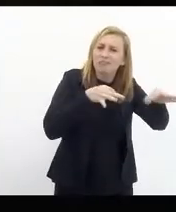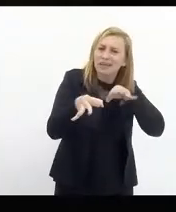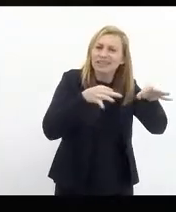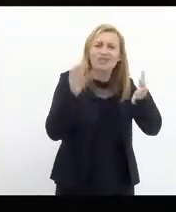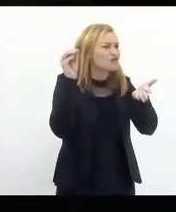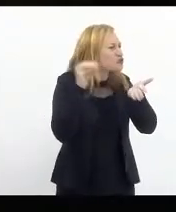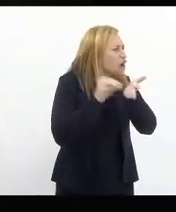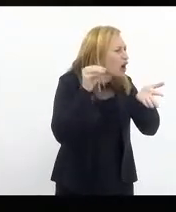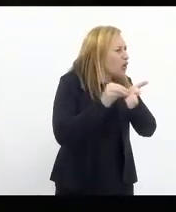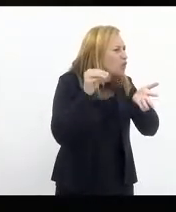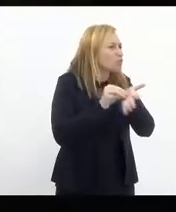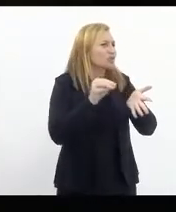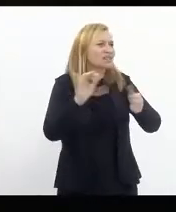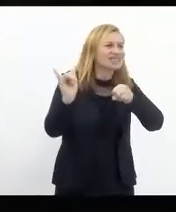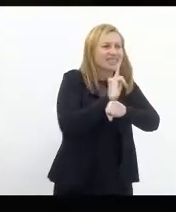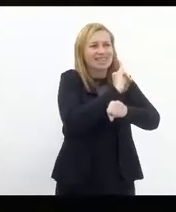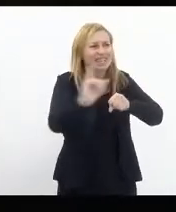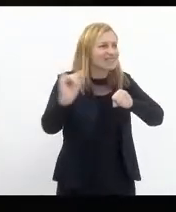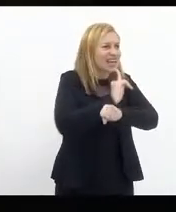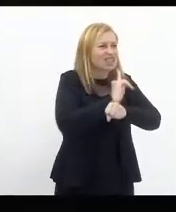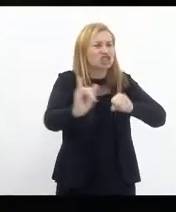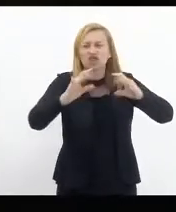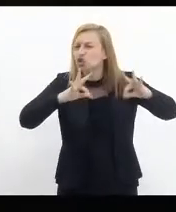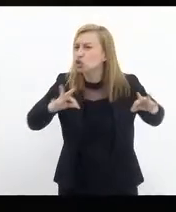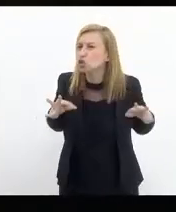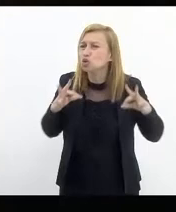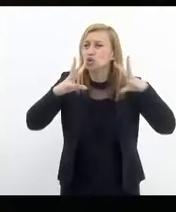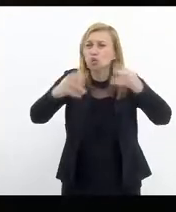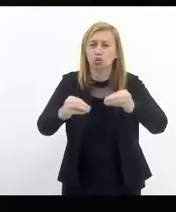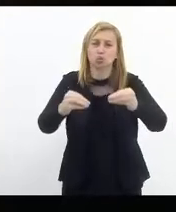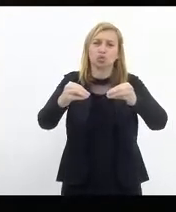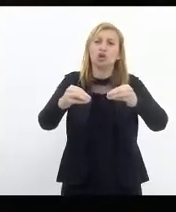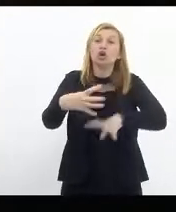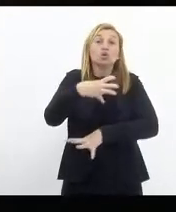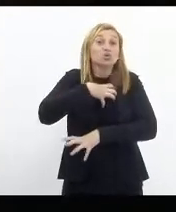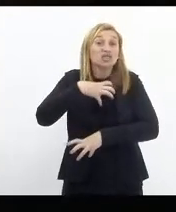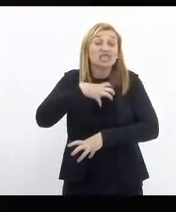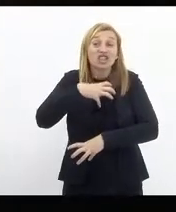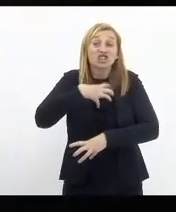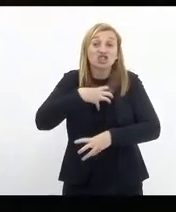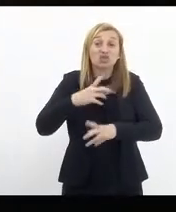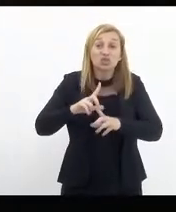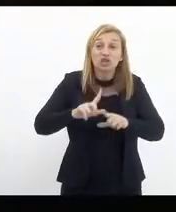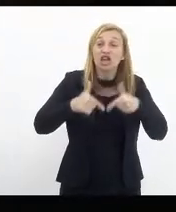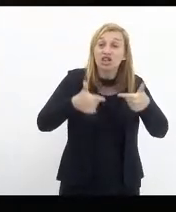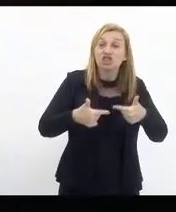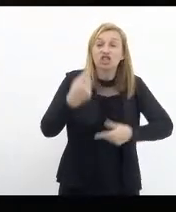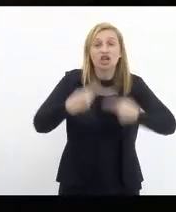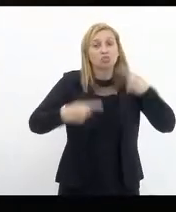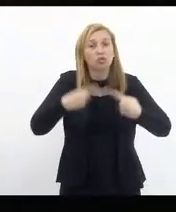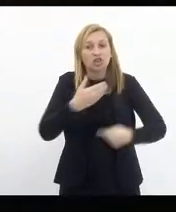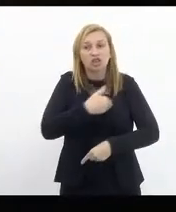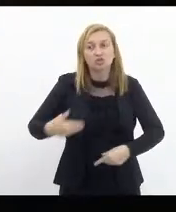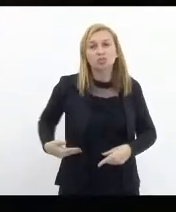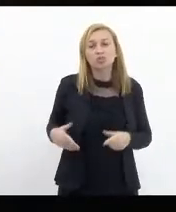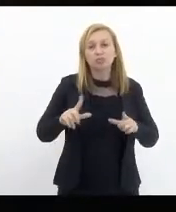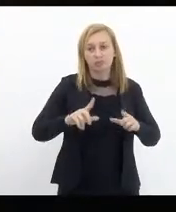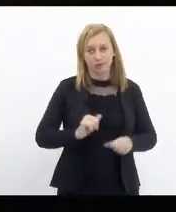de um traçar de rumo no sentido de colocar em prática as políticas públicas.